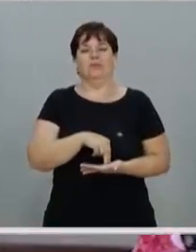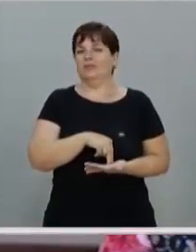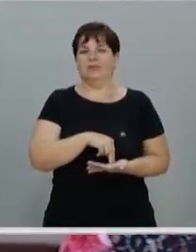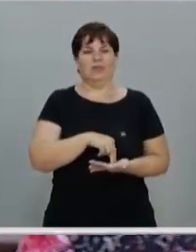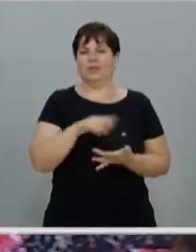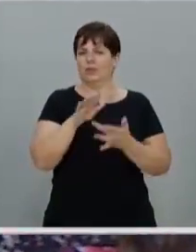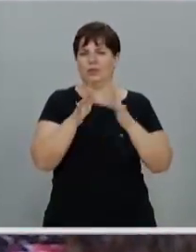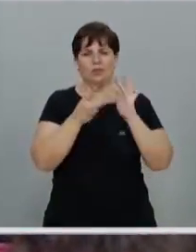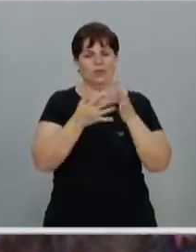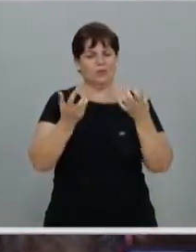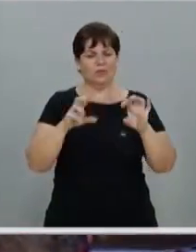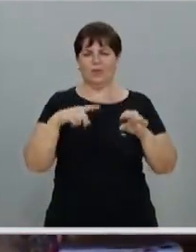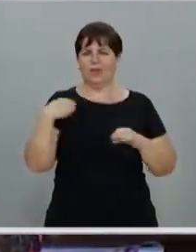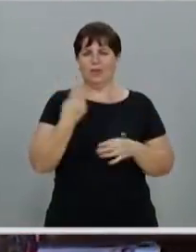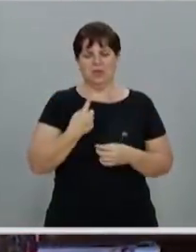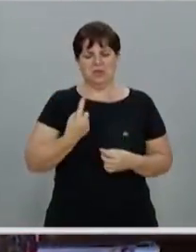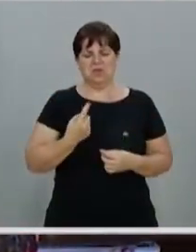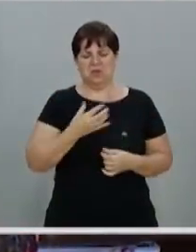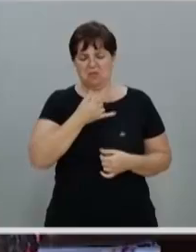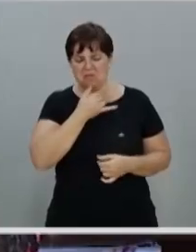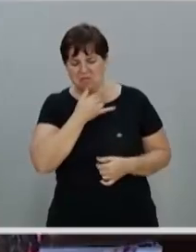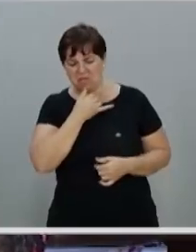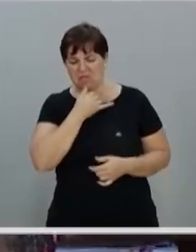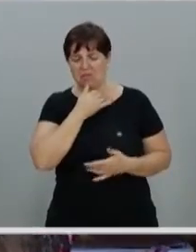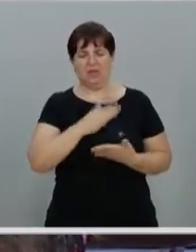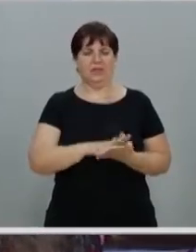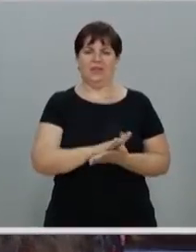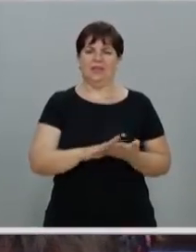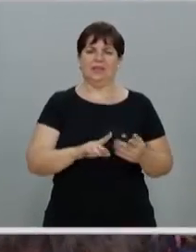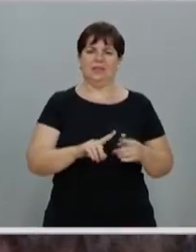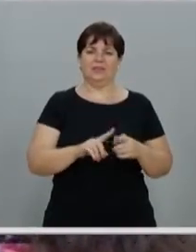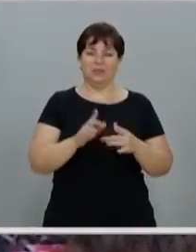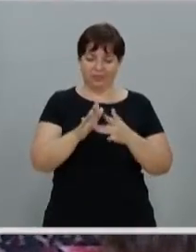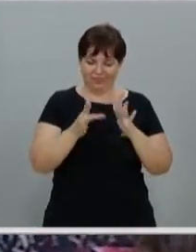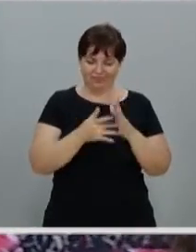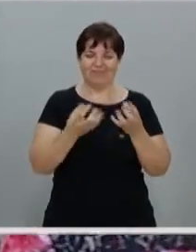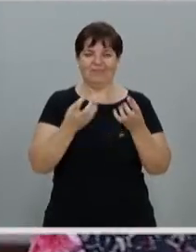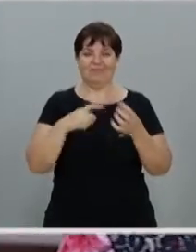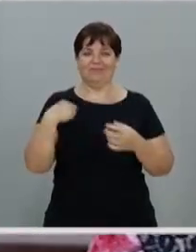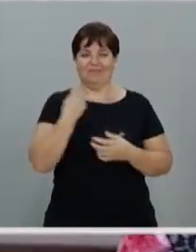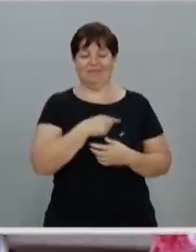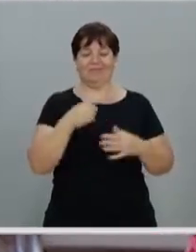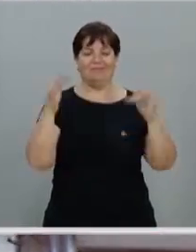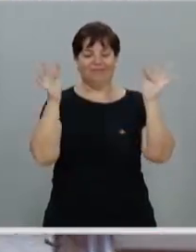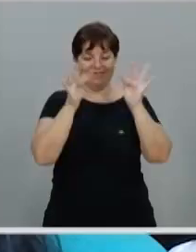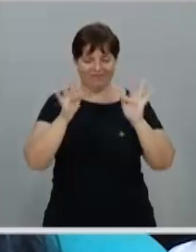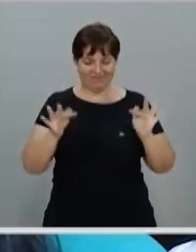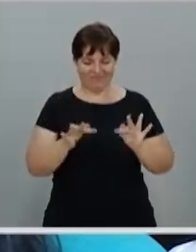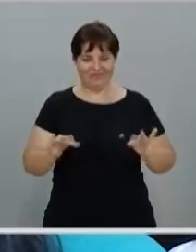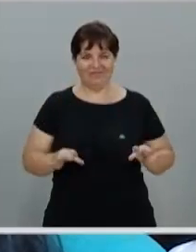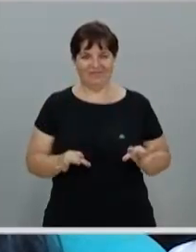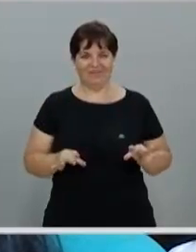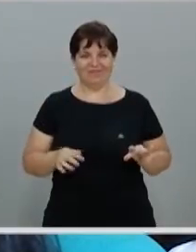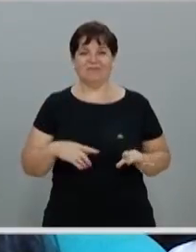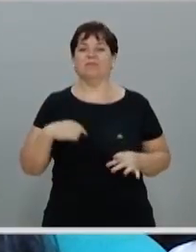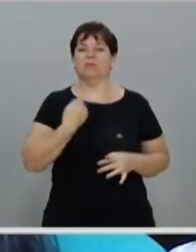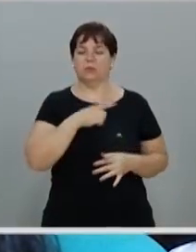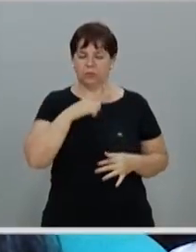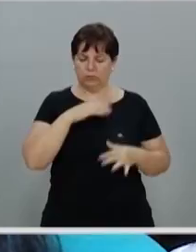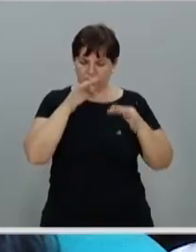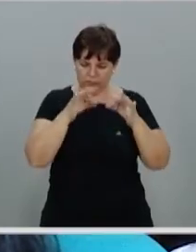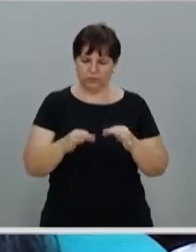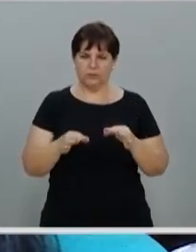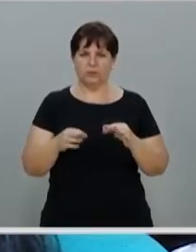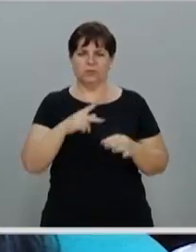que não nos quer na realidade de sofrimento, Mas nos quer felizes. É isso que nós temos essa certeza. Paulo